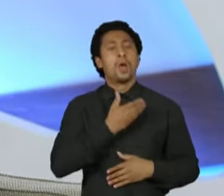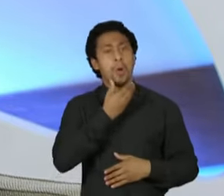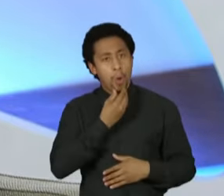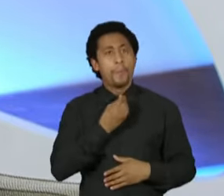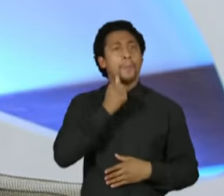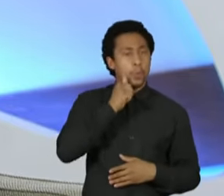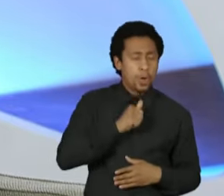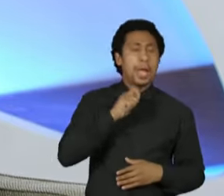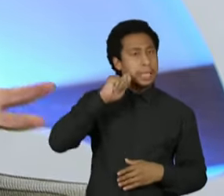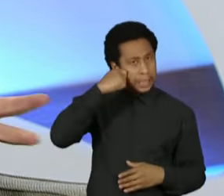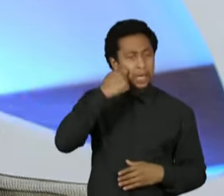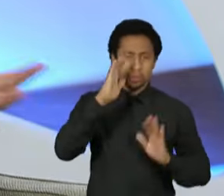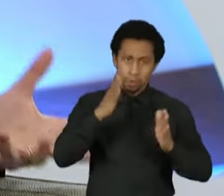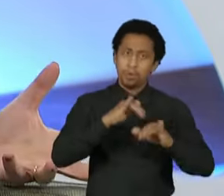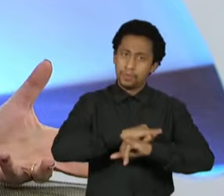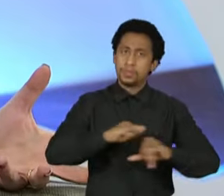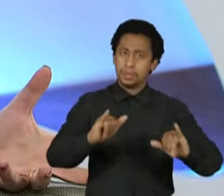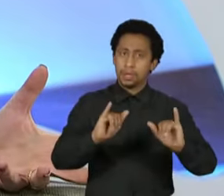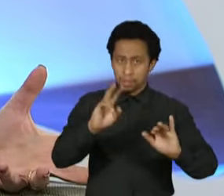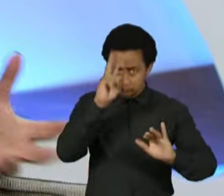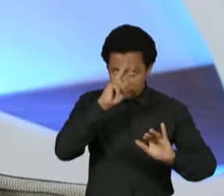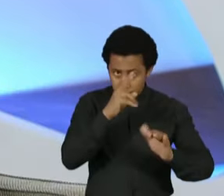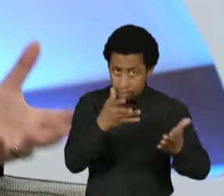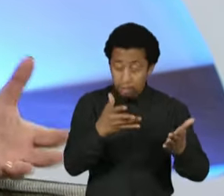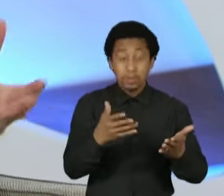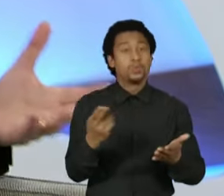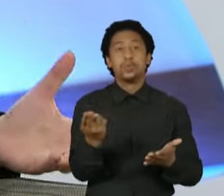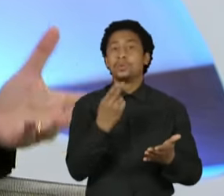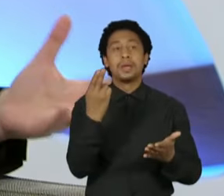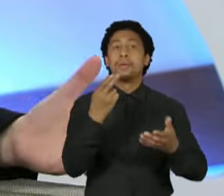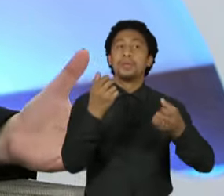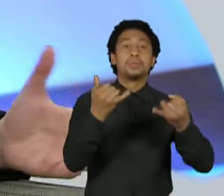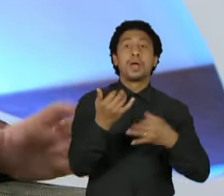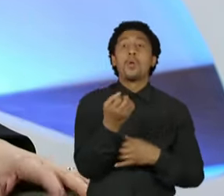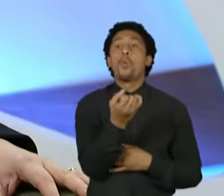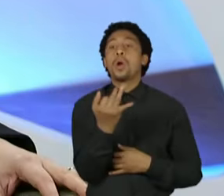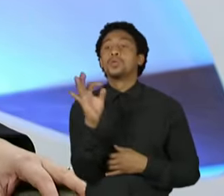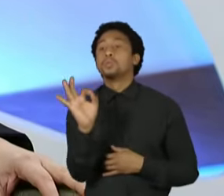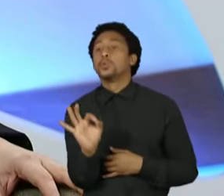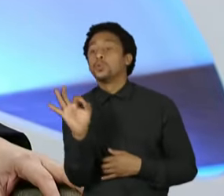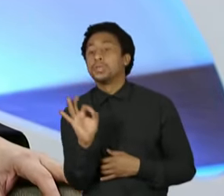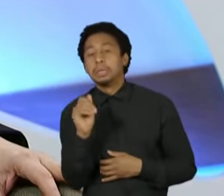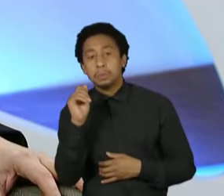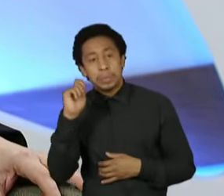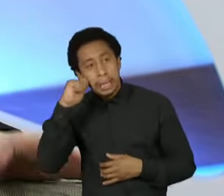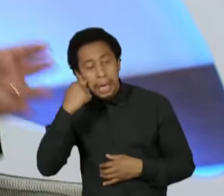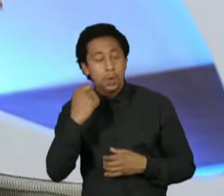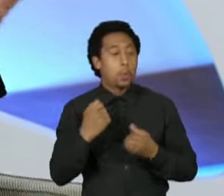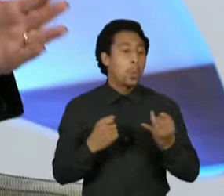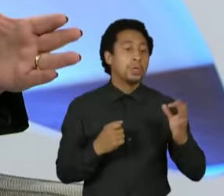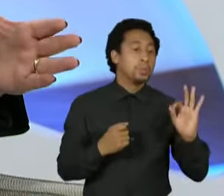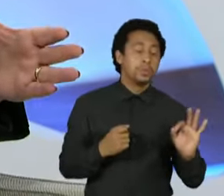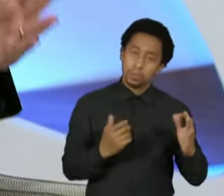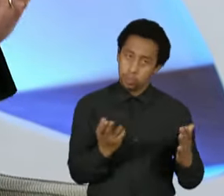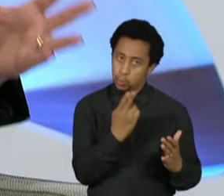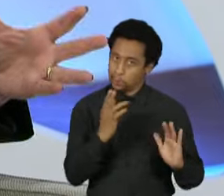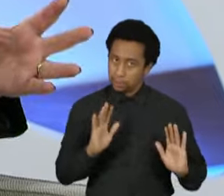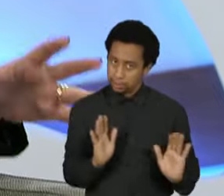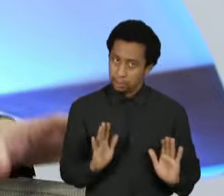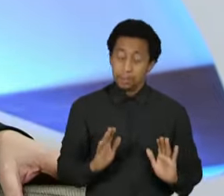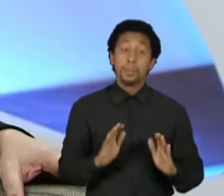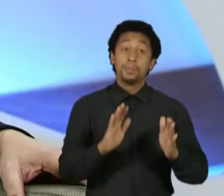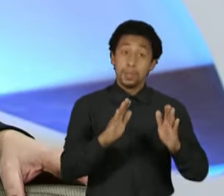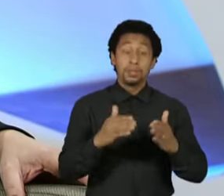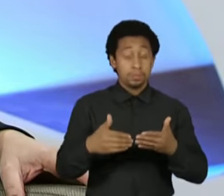o primeiro anúncio que eu fiz. Não posso garantir a paridade também de negros num primeiro momento. Segundo, nós estamos com um capítulo